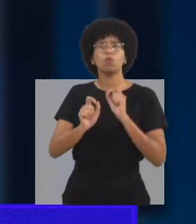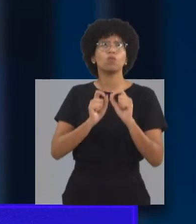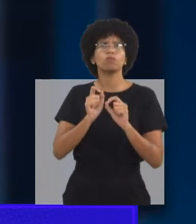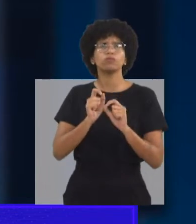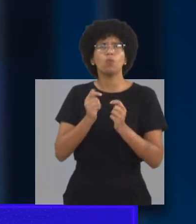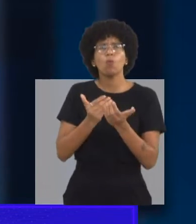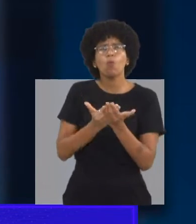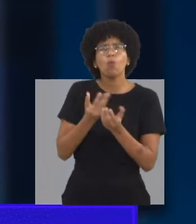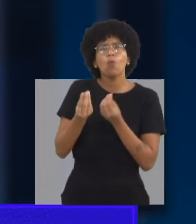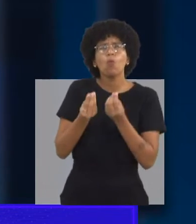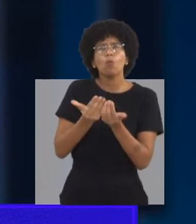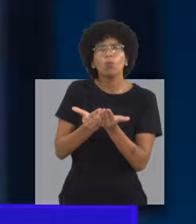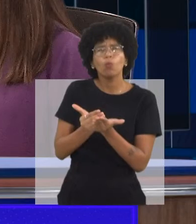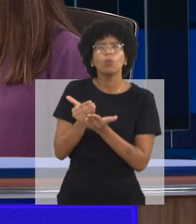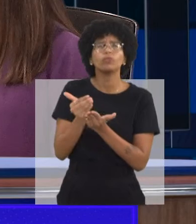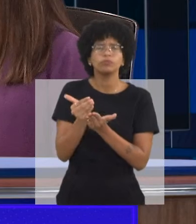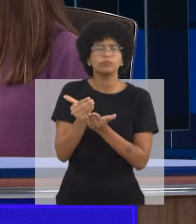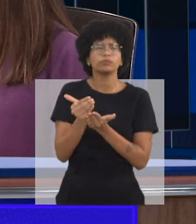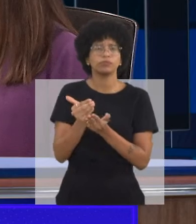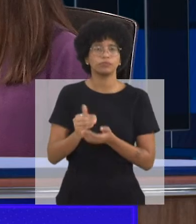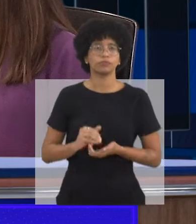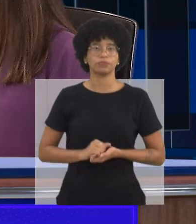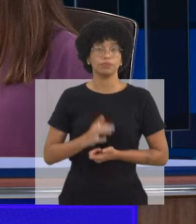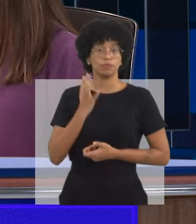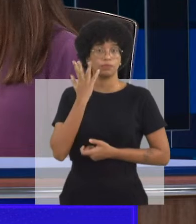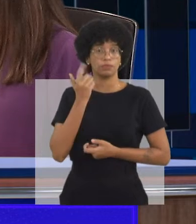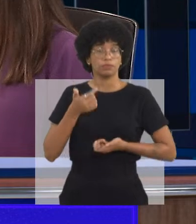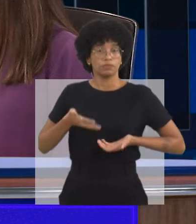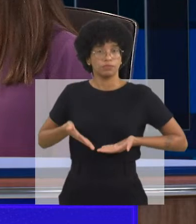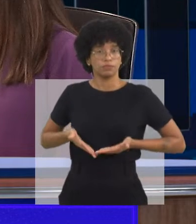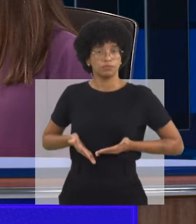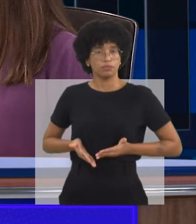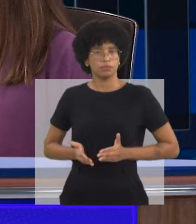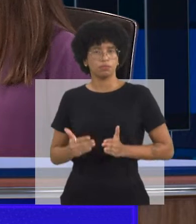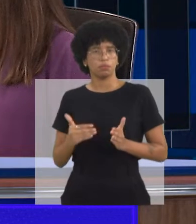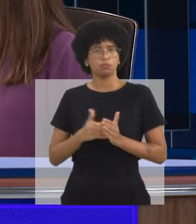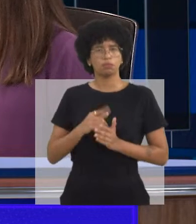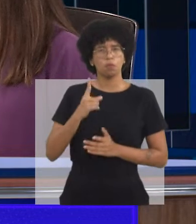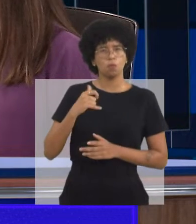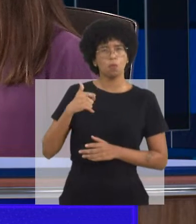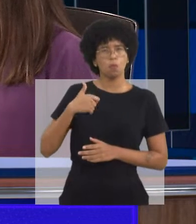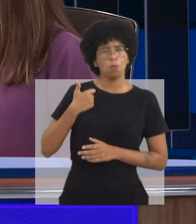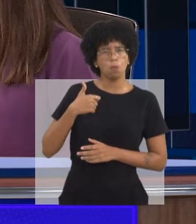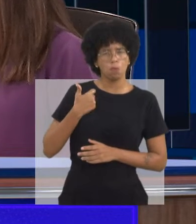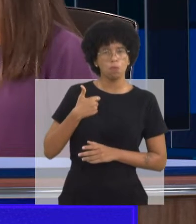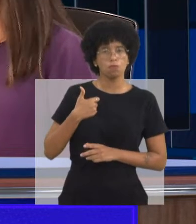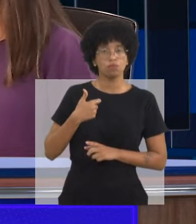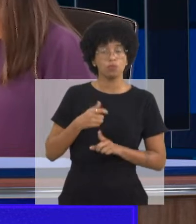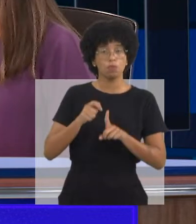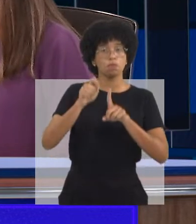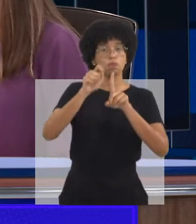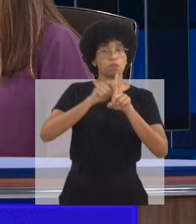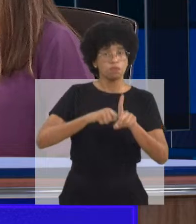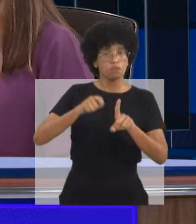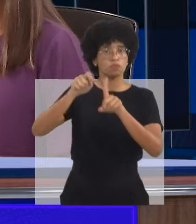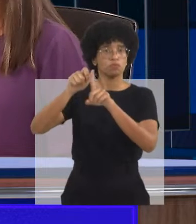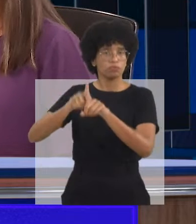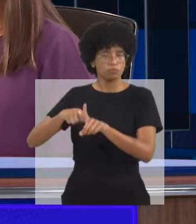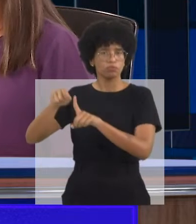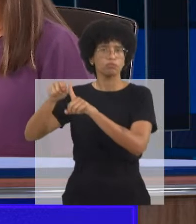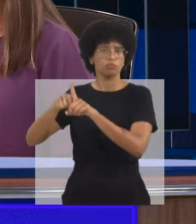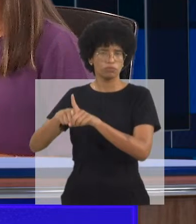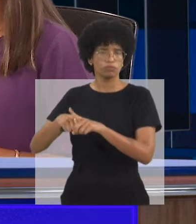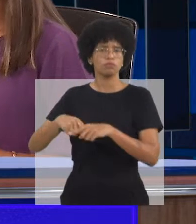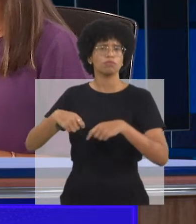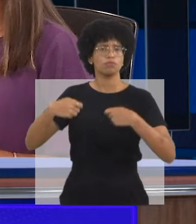desenvolvimento. Quando você fala de atraso, de que forma acontece esse atraso aí? Quando a